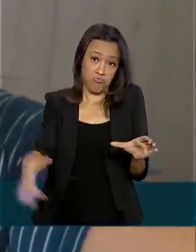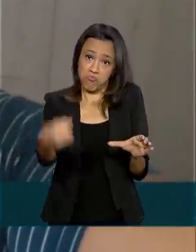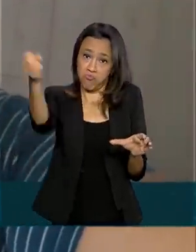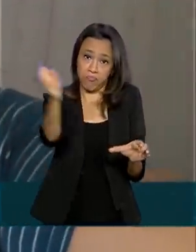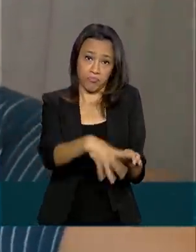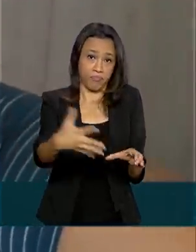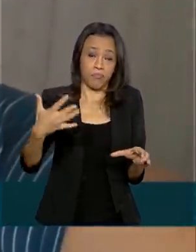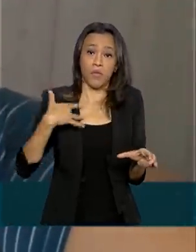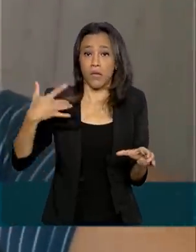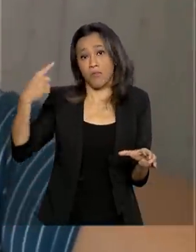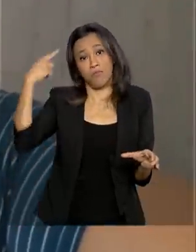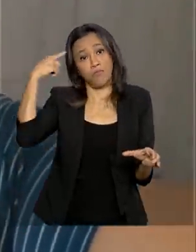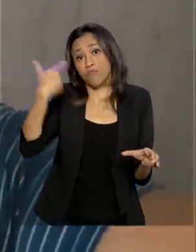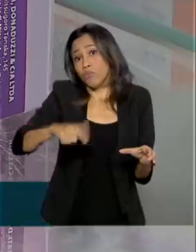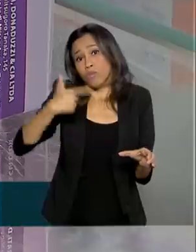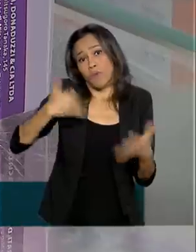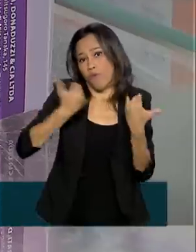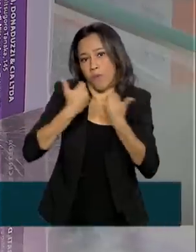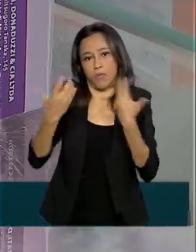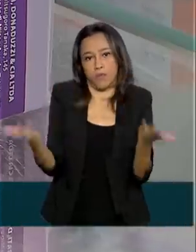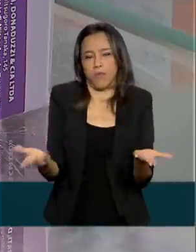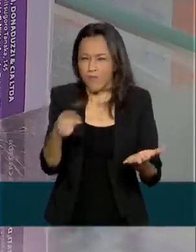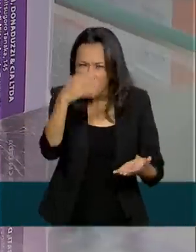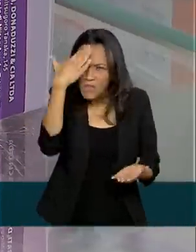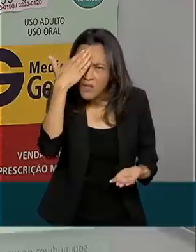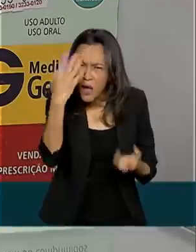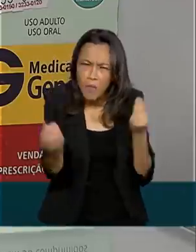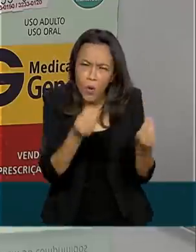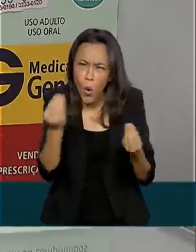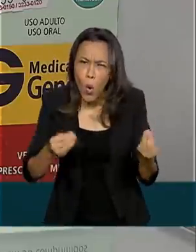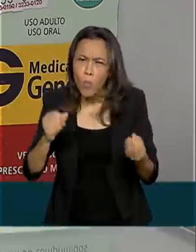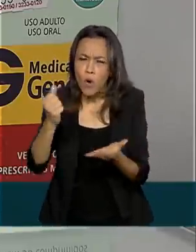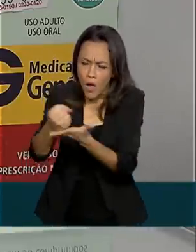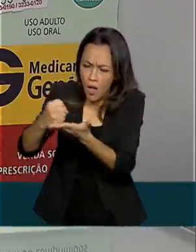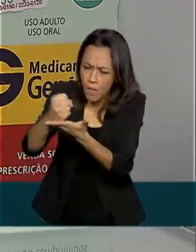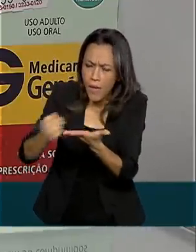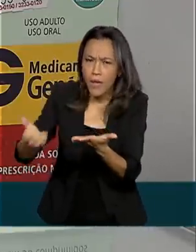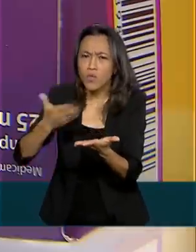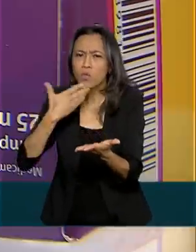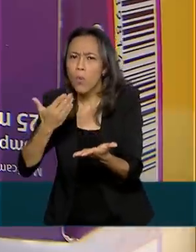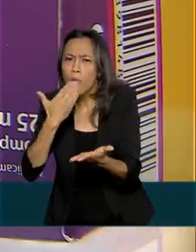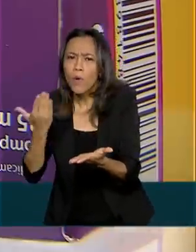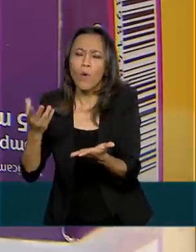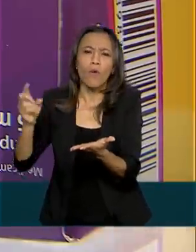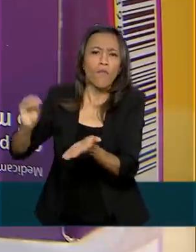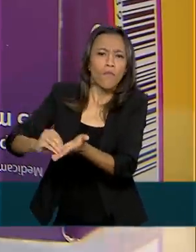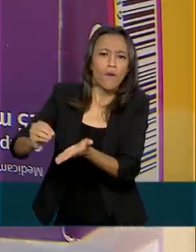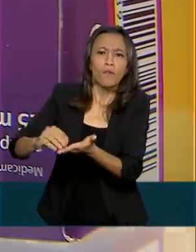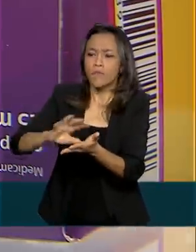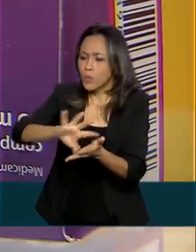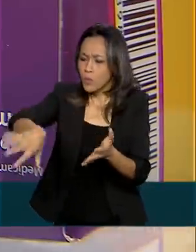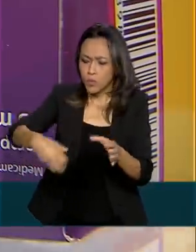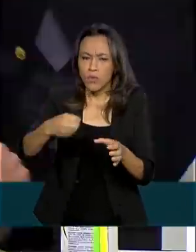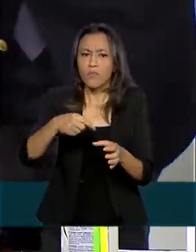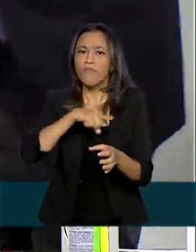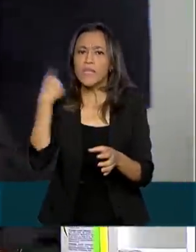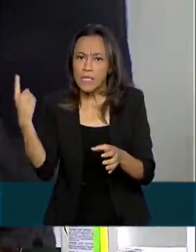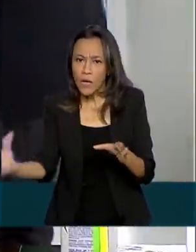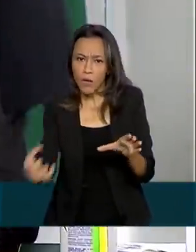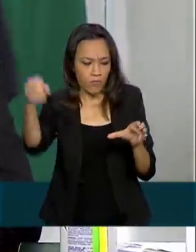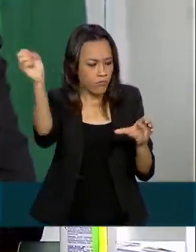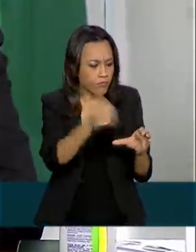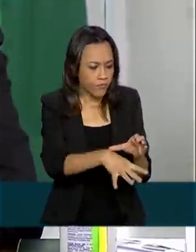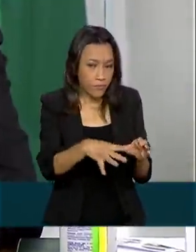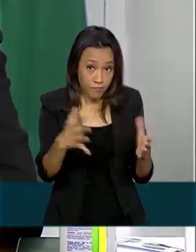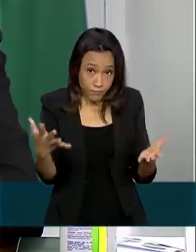porque eu não peço informação. E você, sabe como descartar as sobras ou os medicamentos vencidos? Nesta